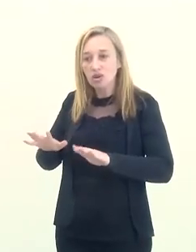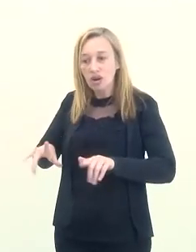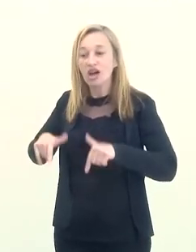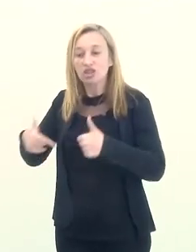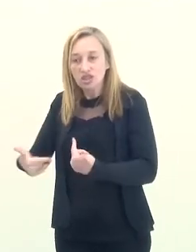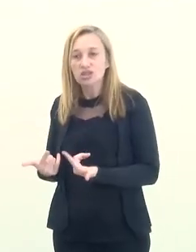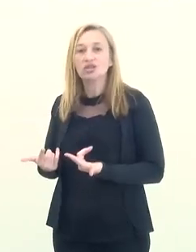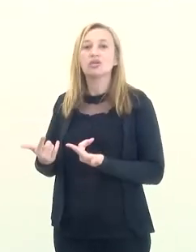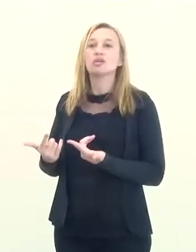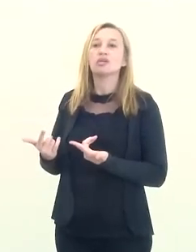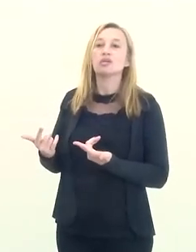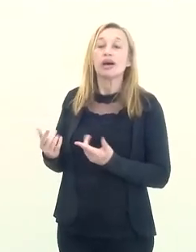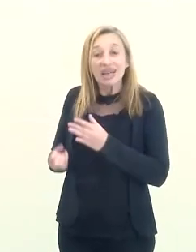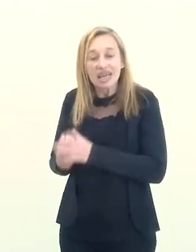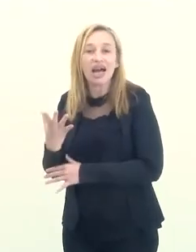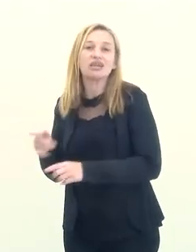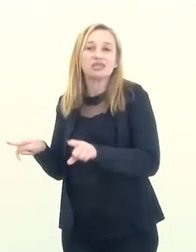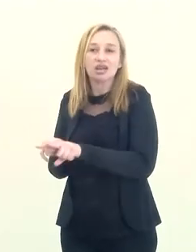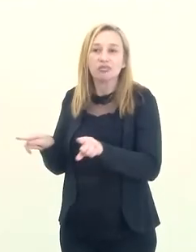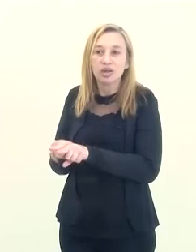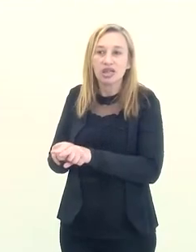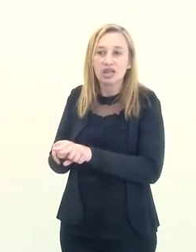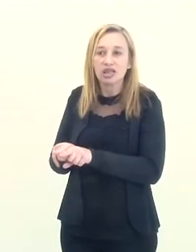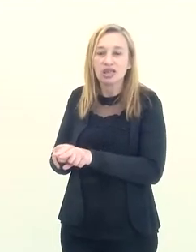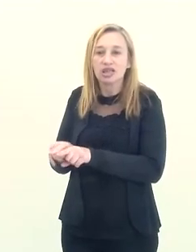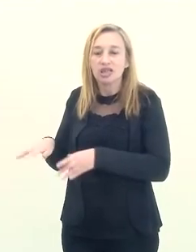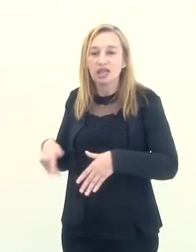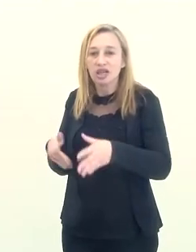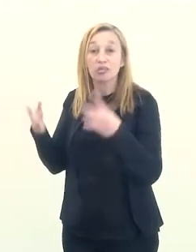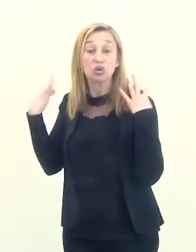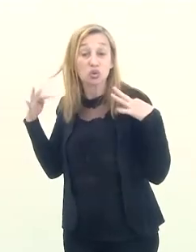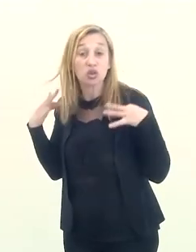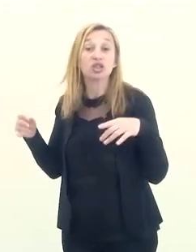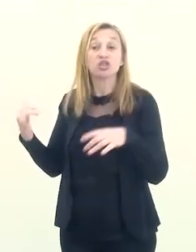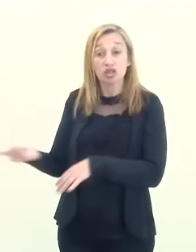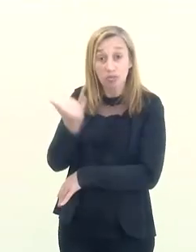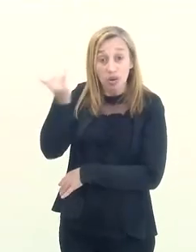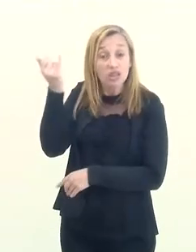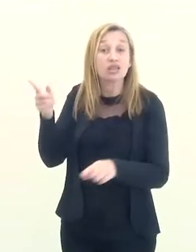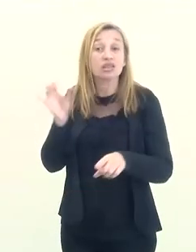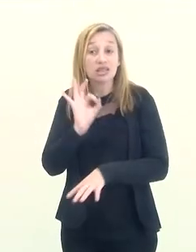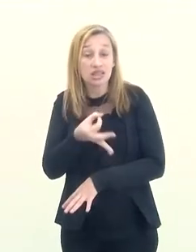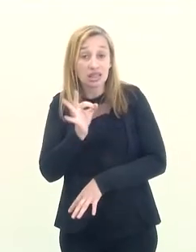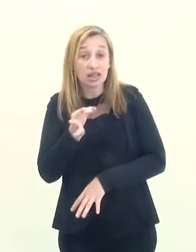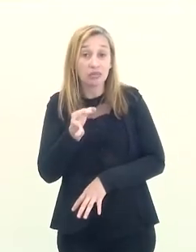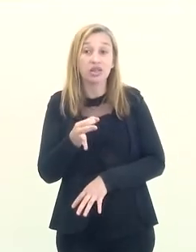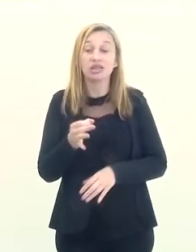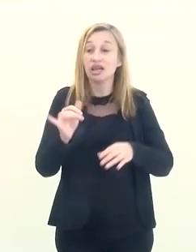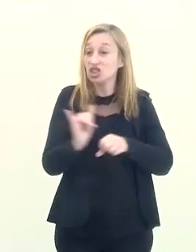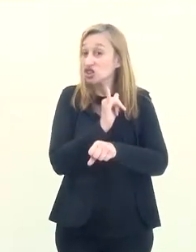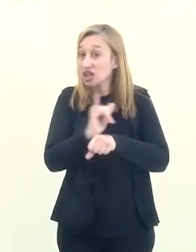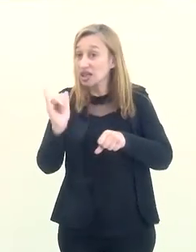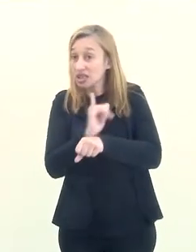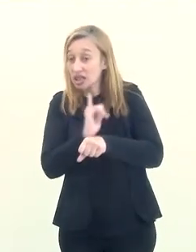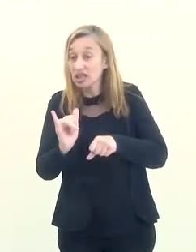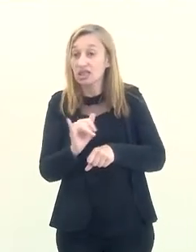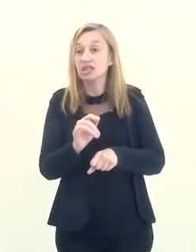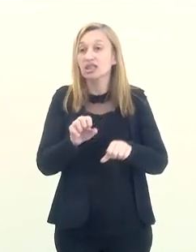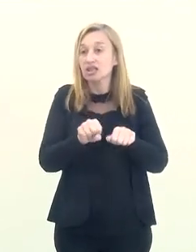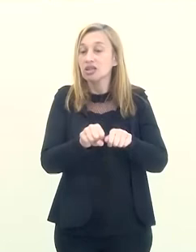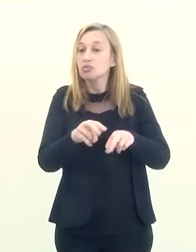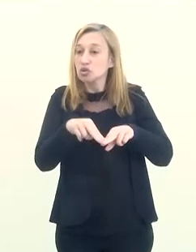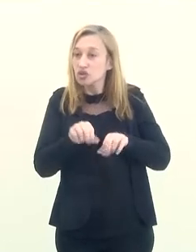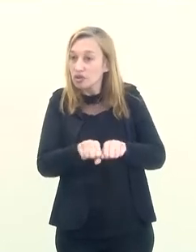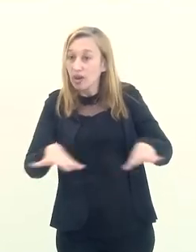movimentando, estão se movendo para criar também destinos turísticos importantes, exatamente nessa alternativa